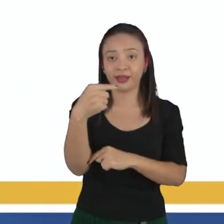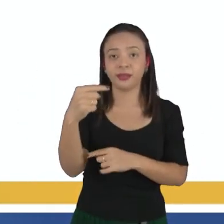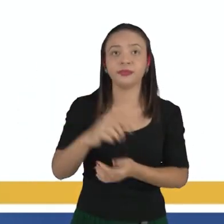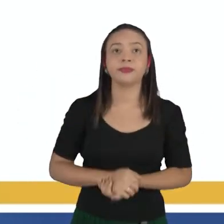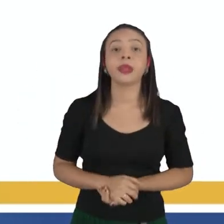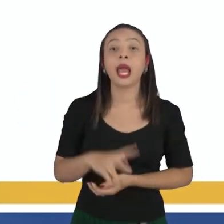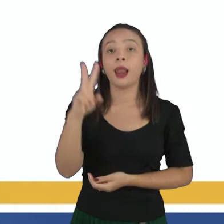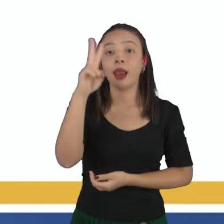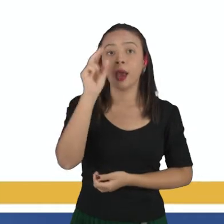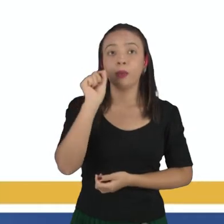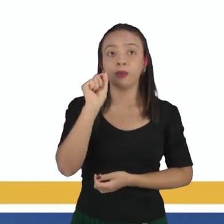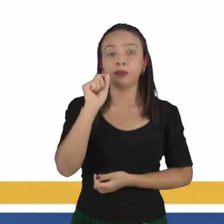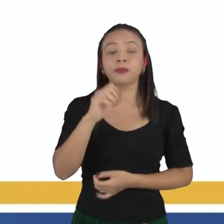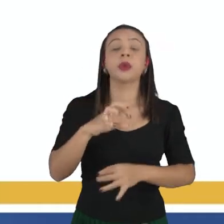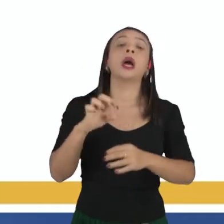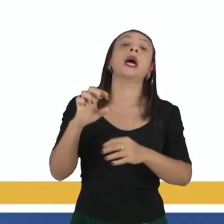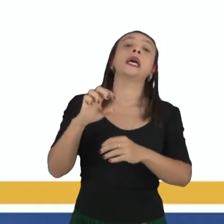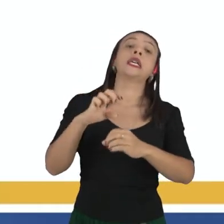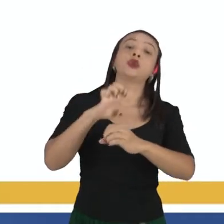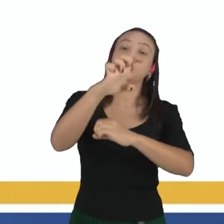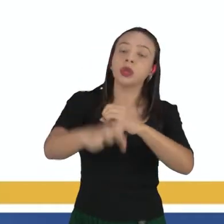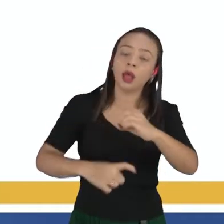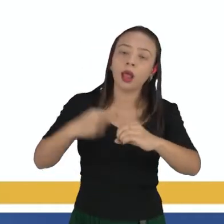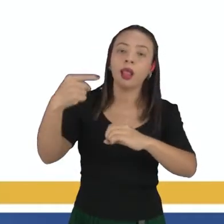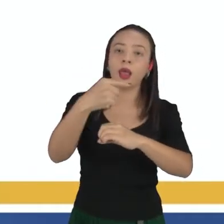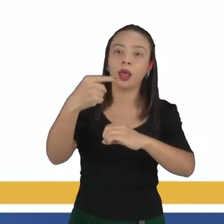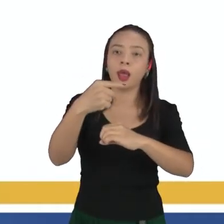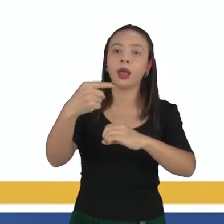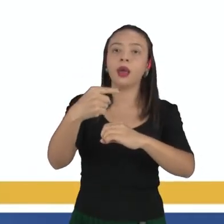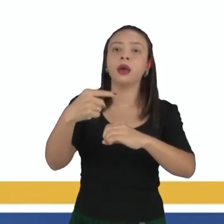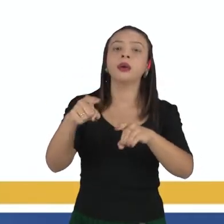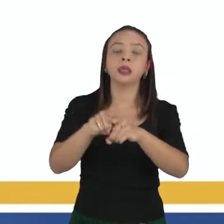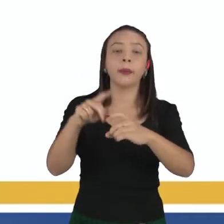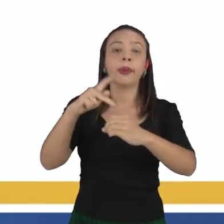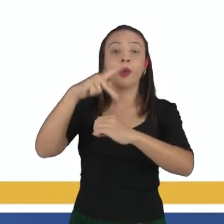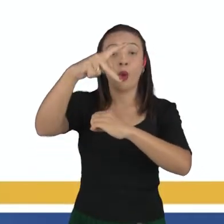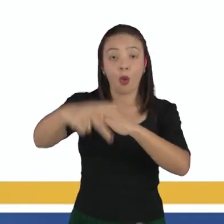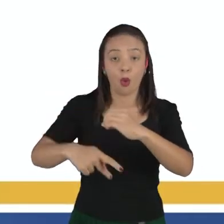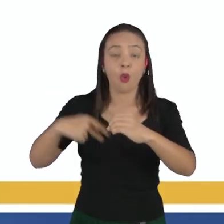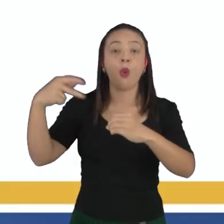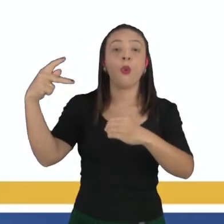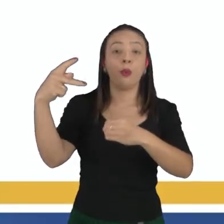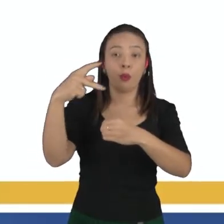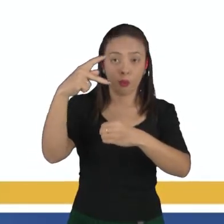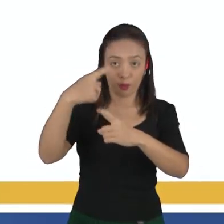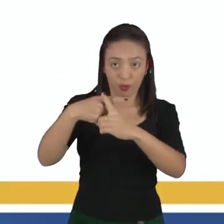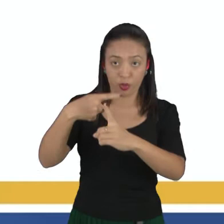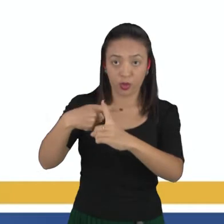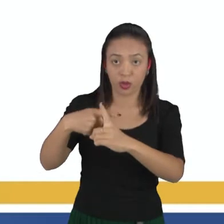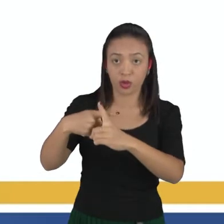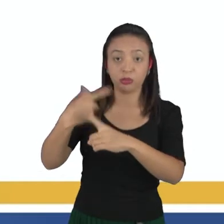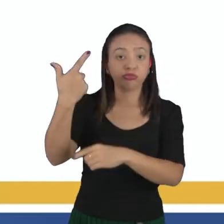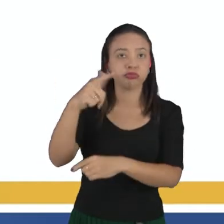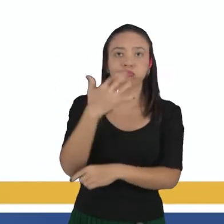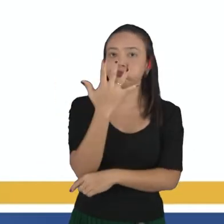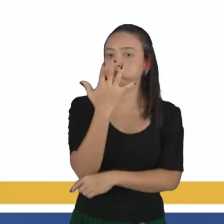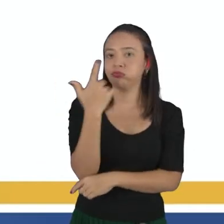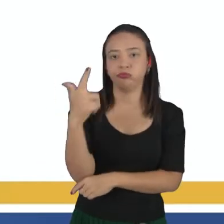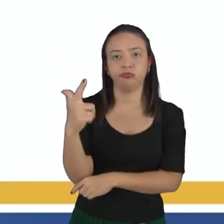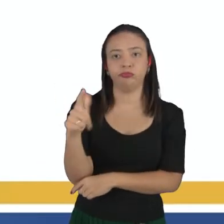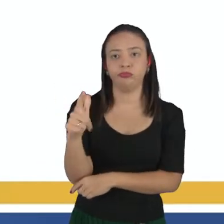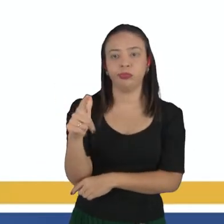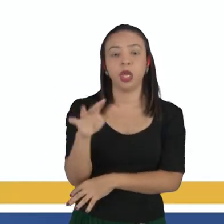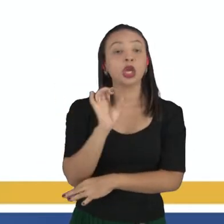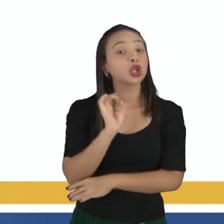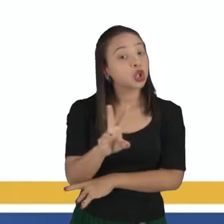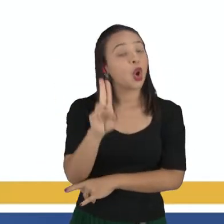lembrar que os elétrons, os elétrons, os prótons, eles não são coloridos. Então a